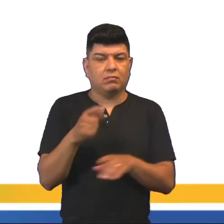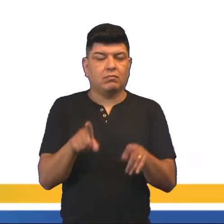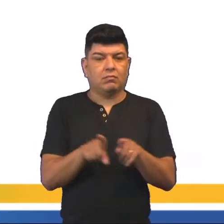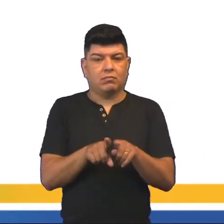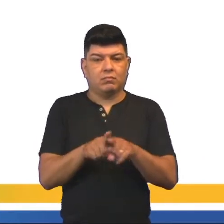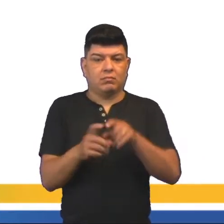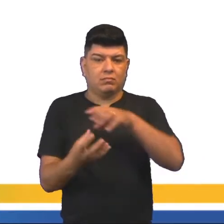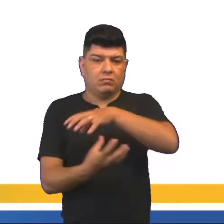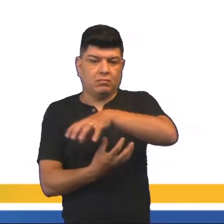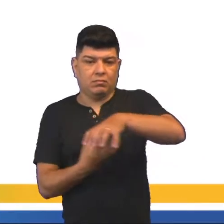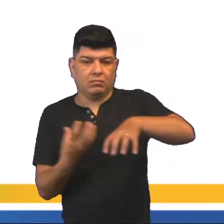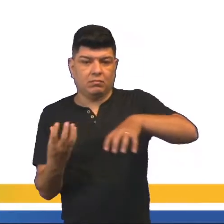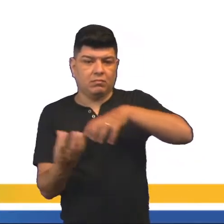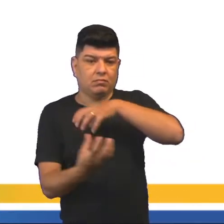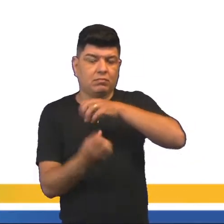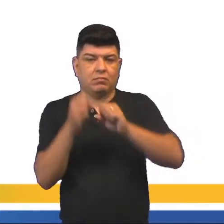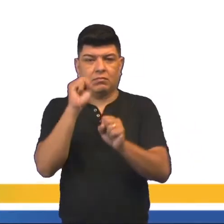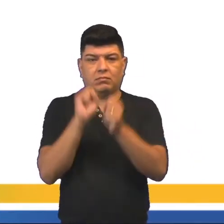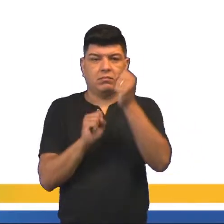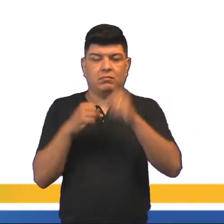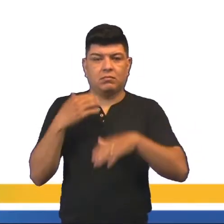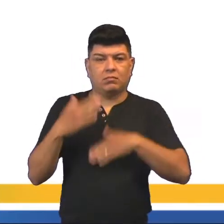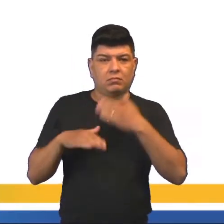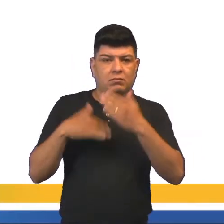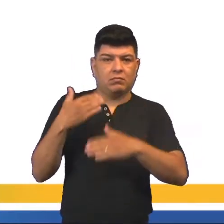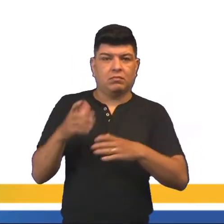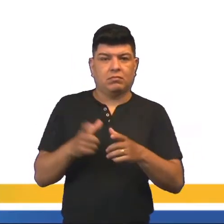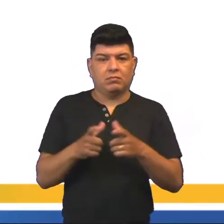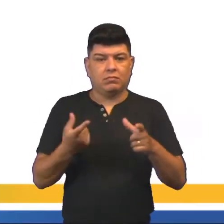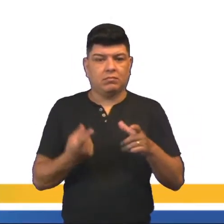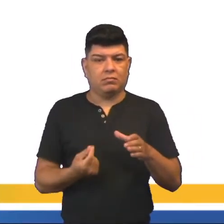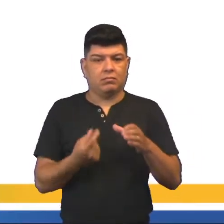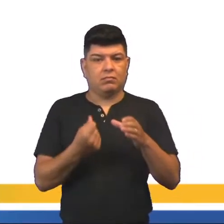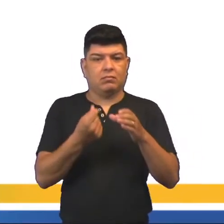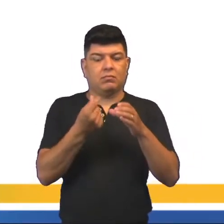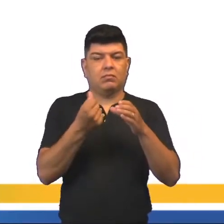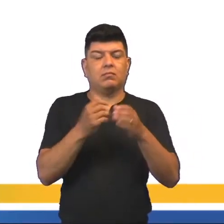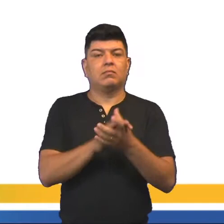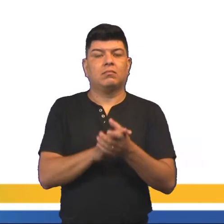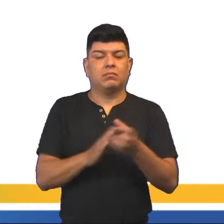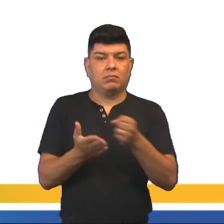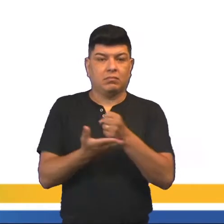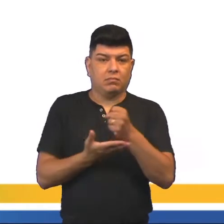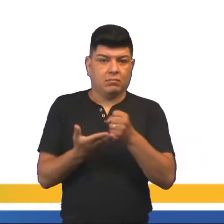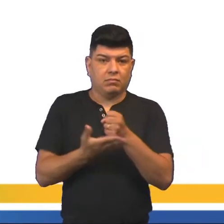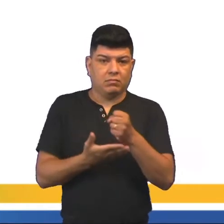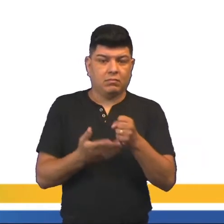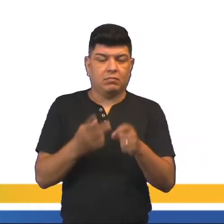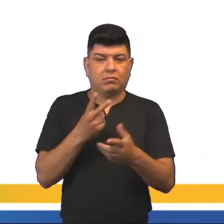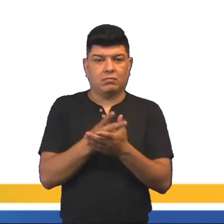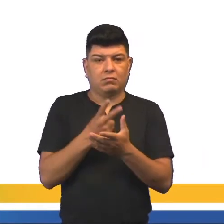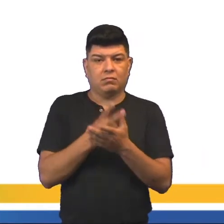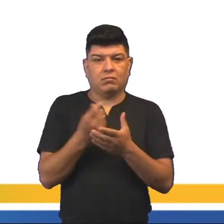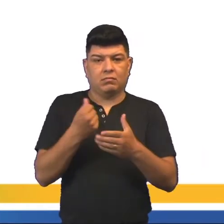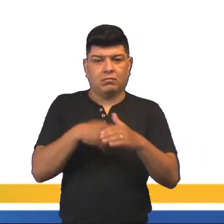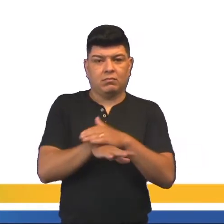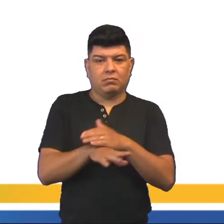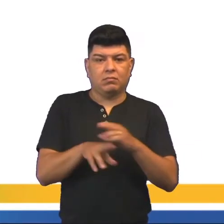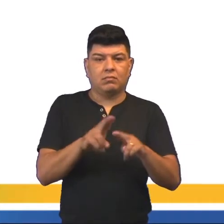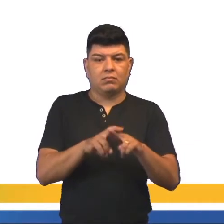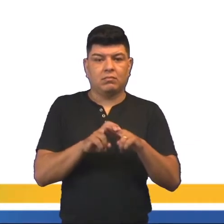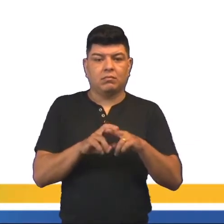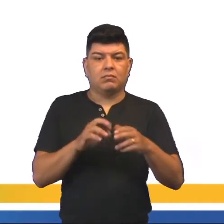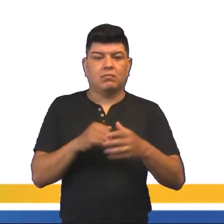gente tem a revolução industrial e o desenvolvimento amplo do capitalismo, o sistema baseado no lucro, na acumulação de